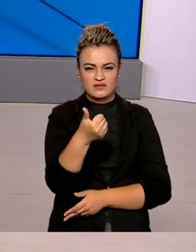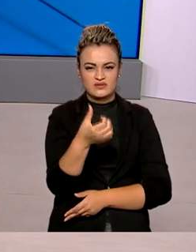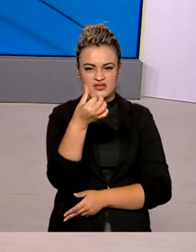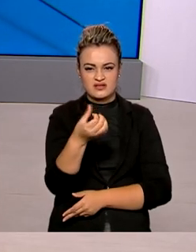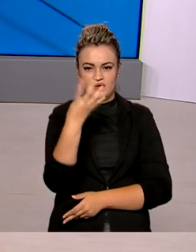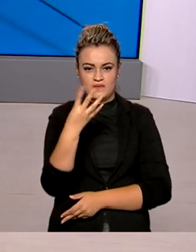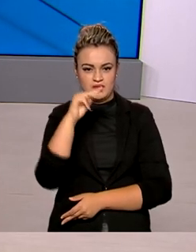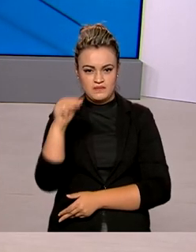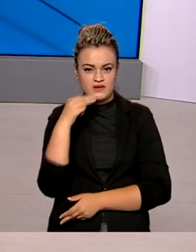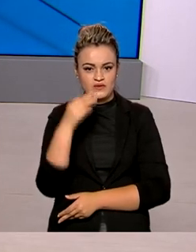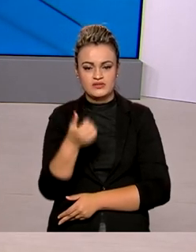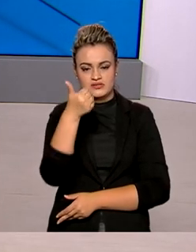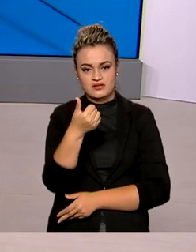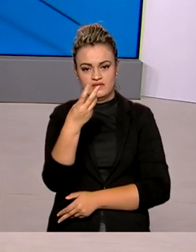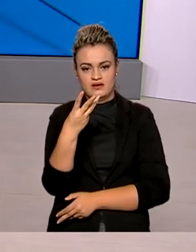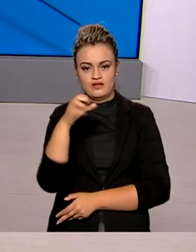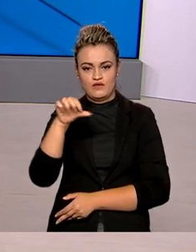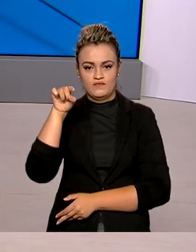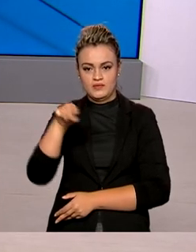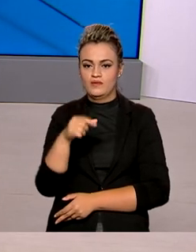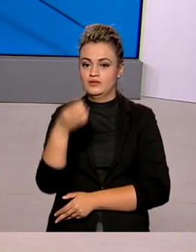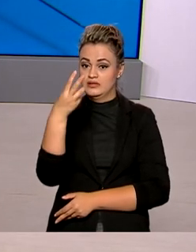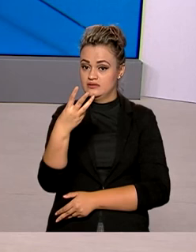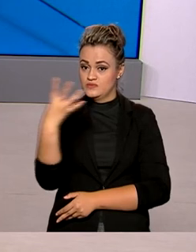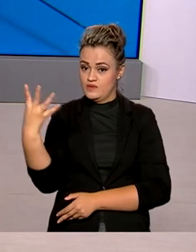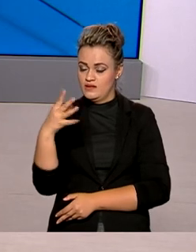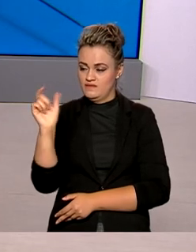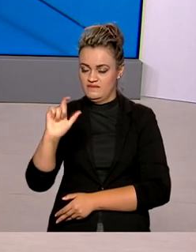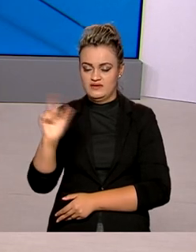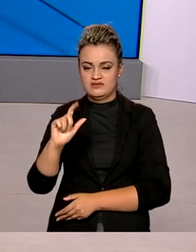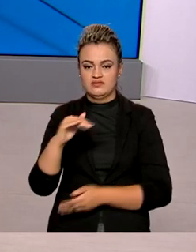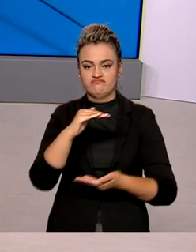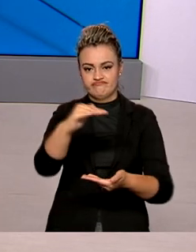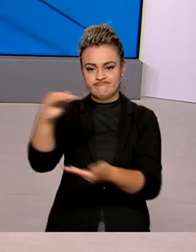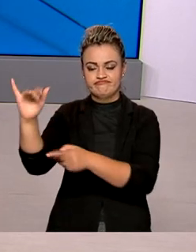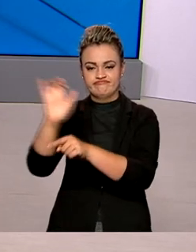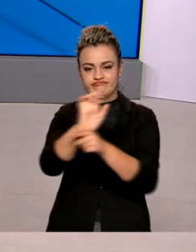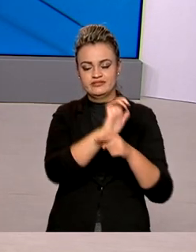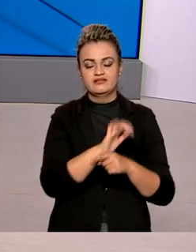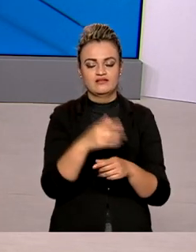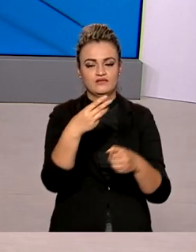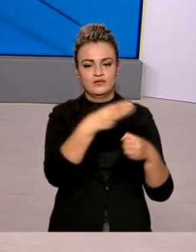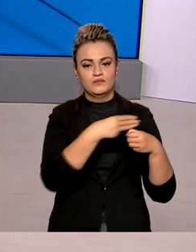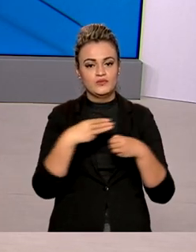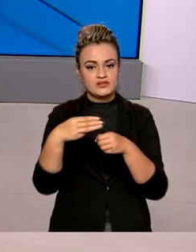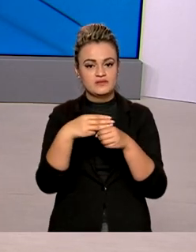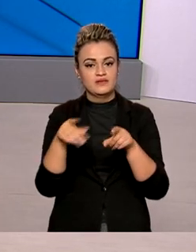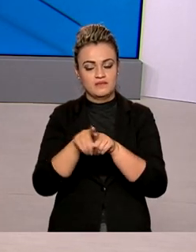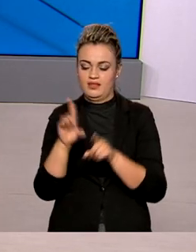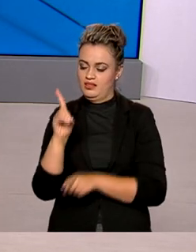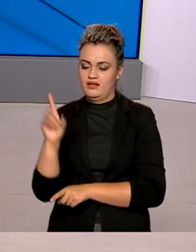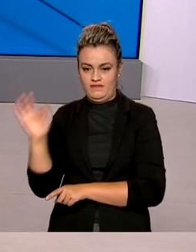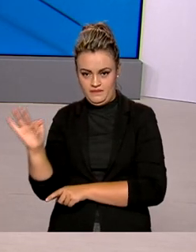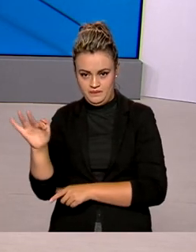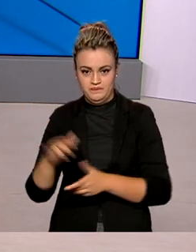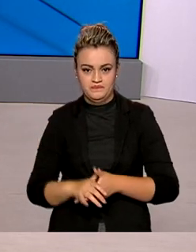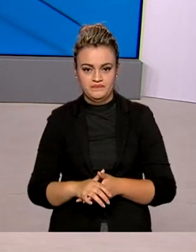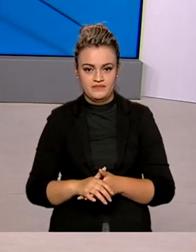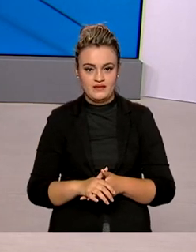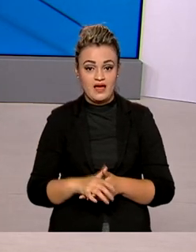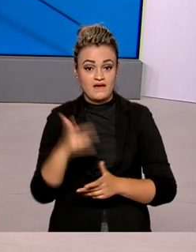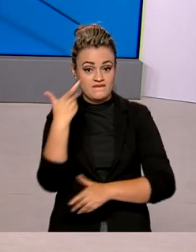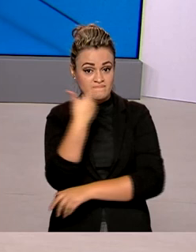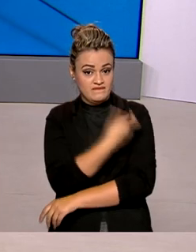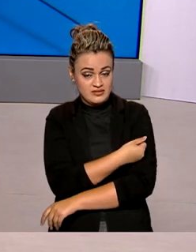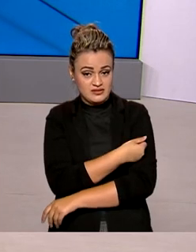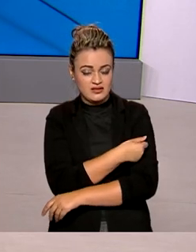139 mil 344 doses de vacinas a estados e municípios e também ao Distrito Federal. As doses